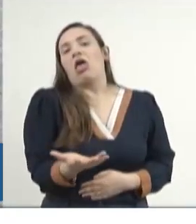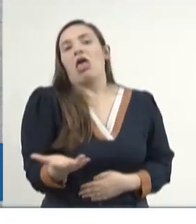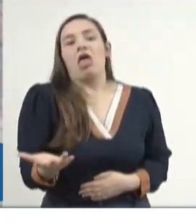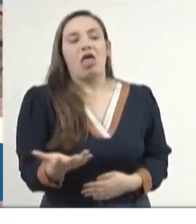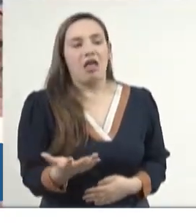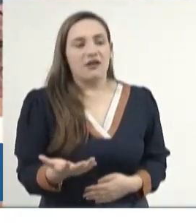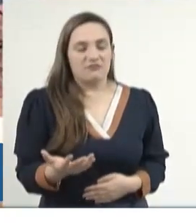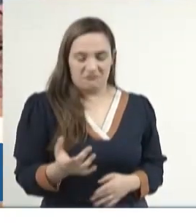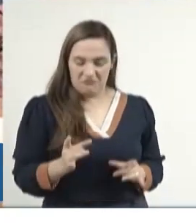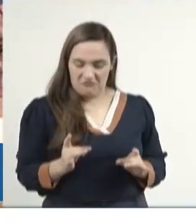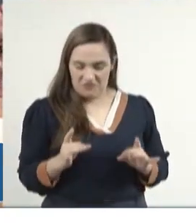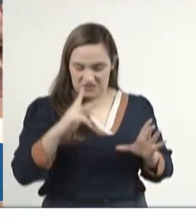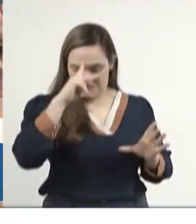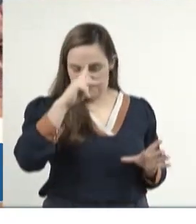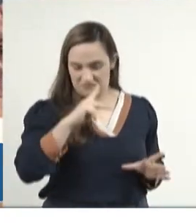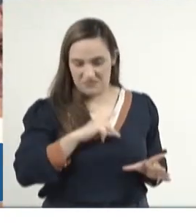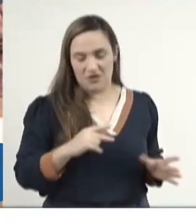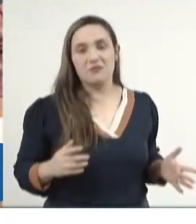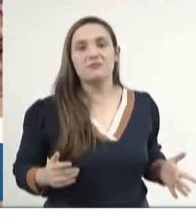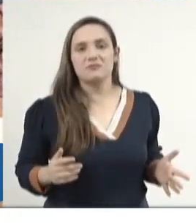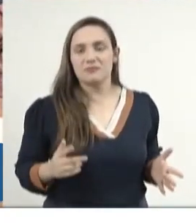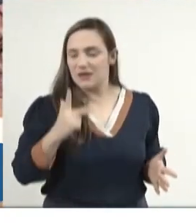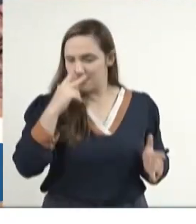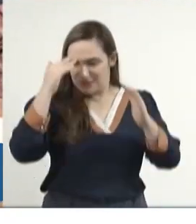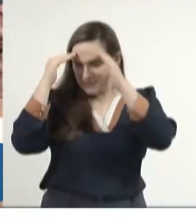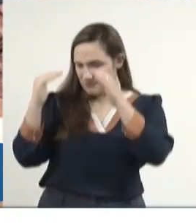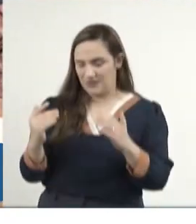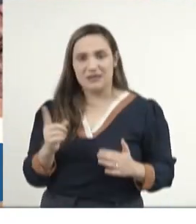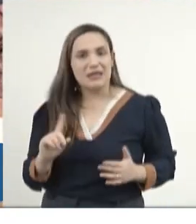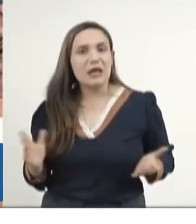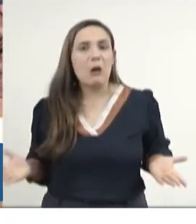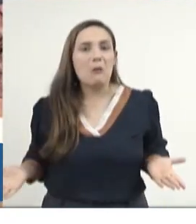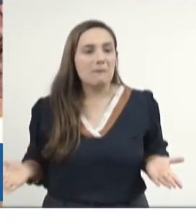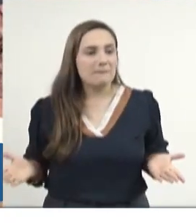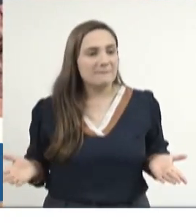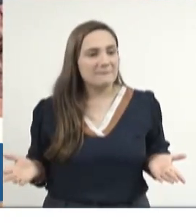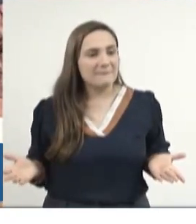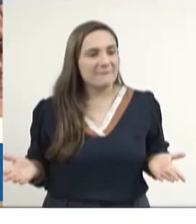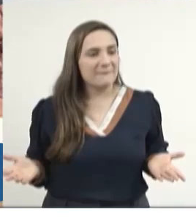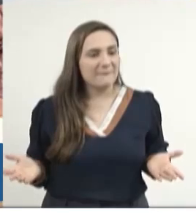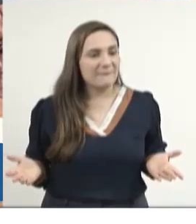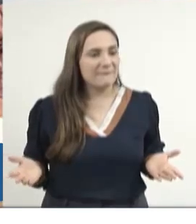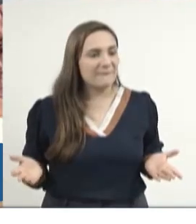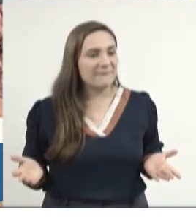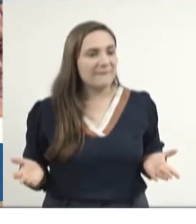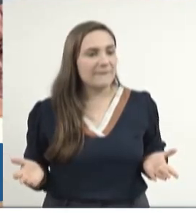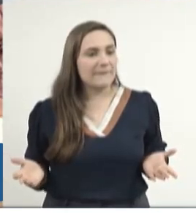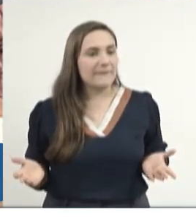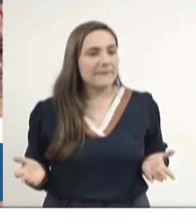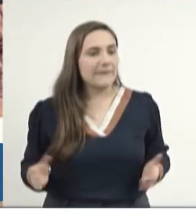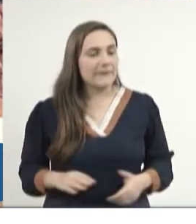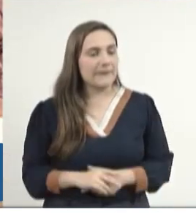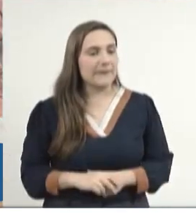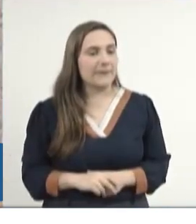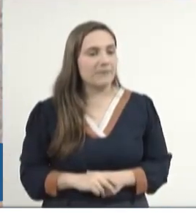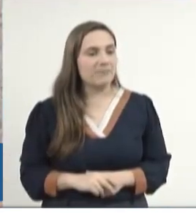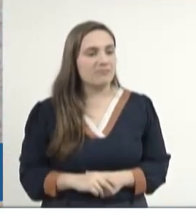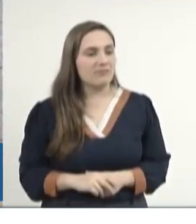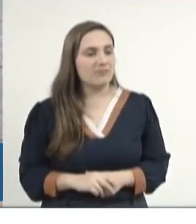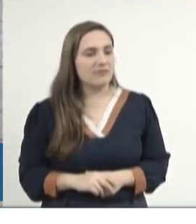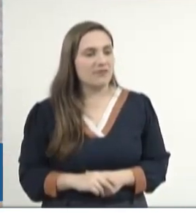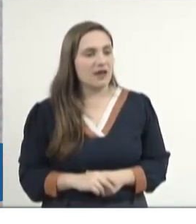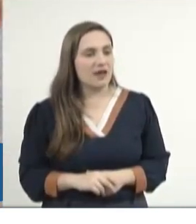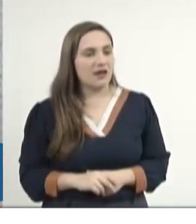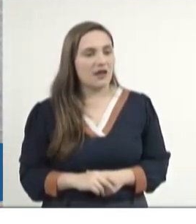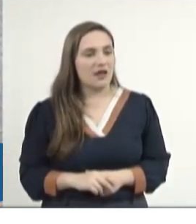não, a gente se vende, a gente não se respeita, a gente cai naquela história, acerta um cachê,